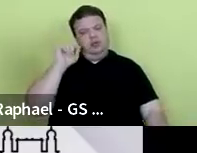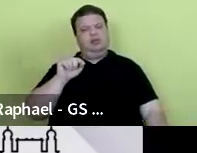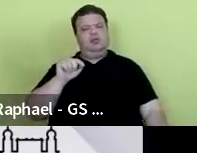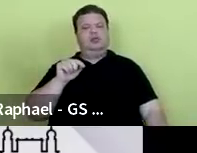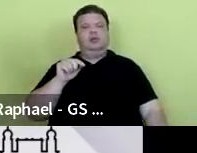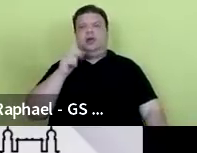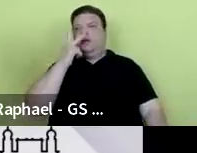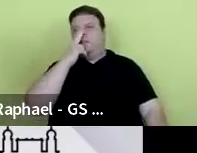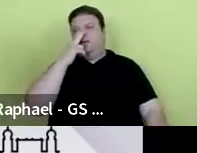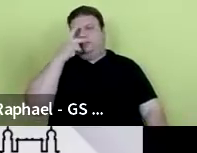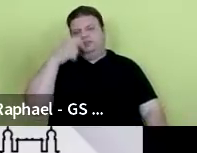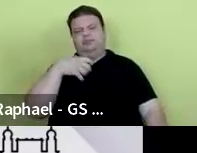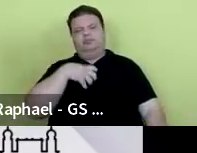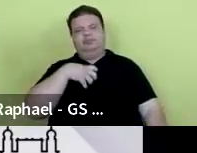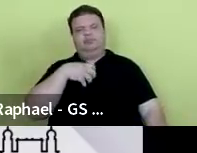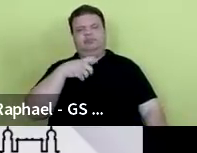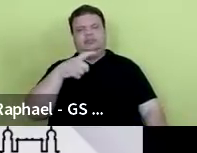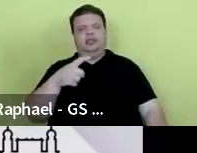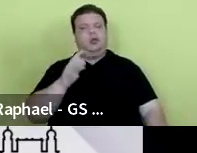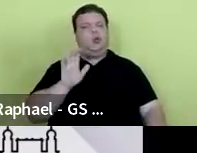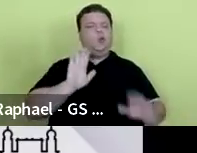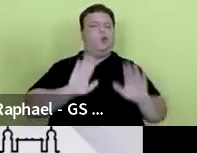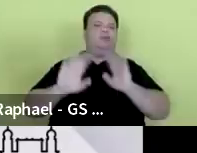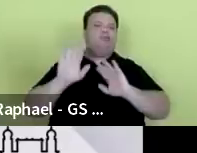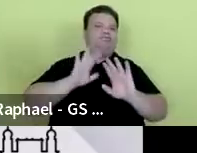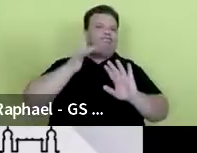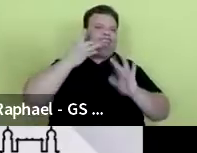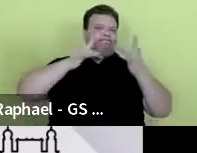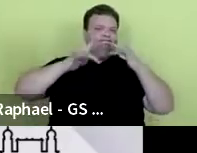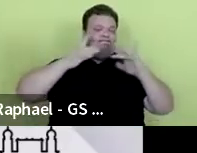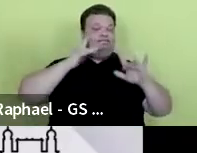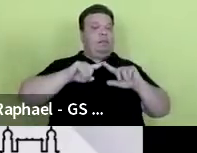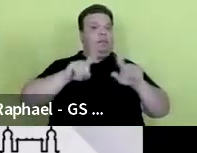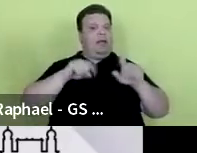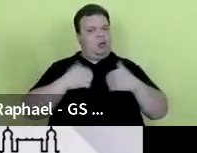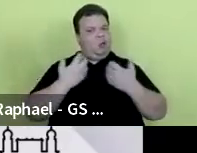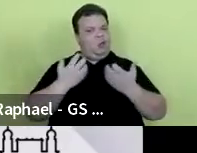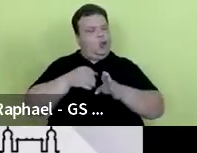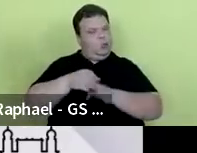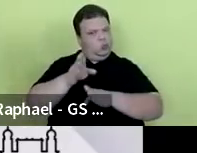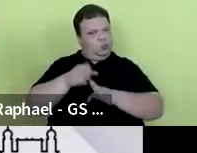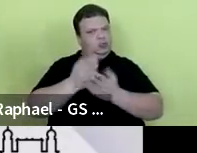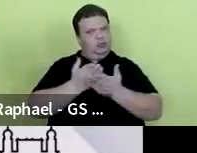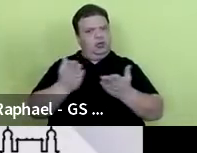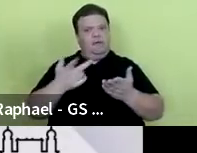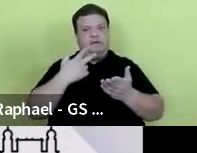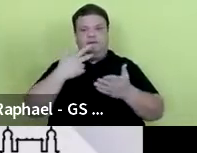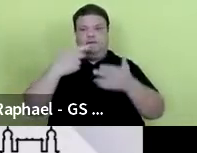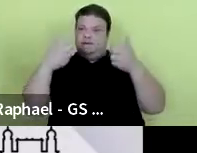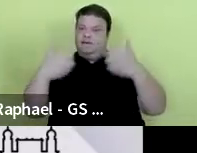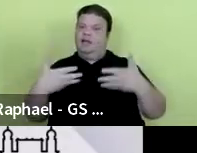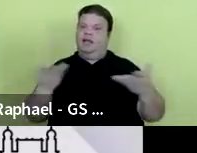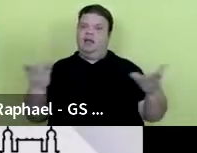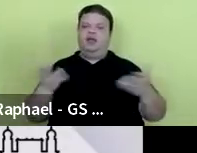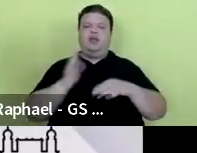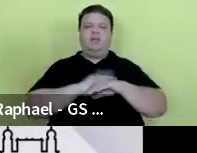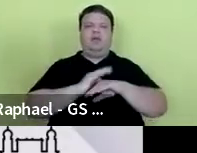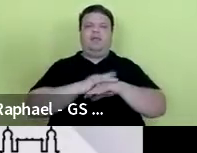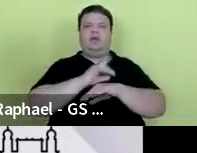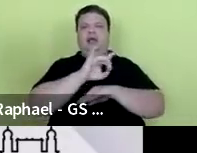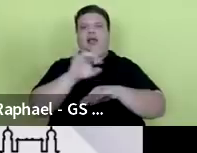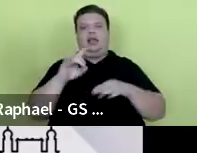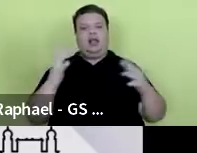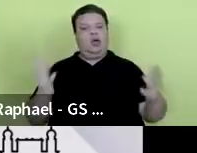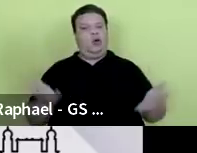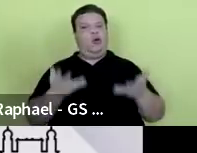prudente, mas eu queria deixar aqui nessa minha fala para vocês de comemoração